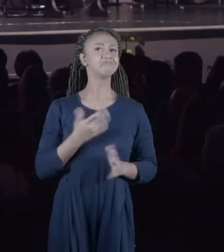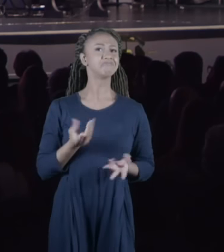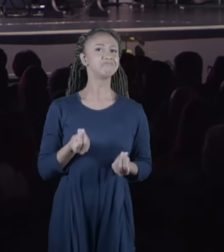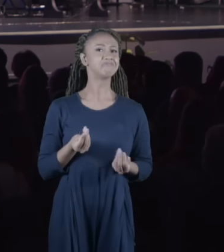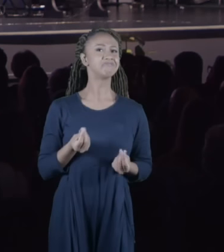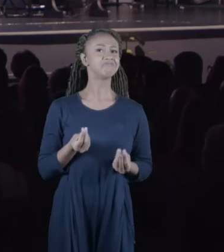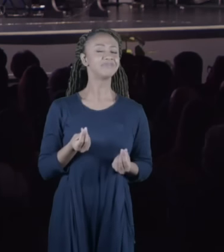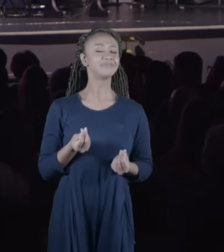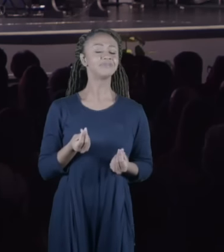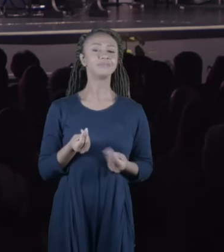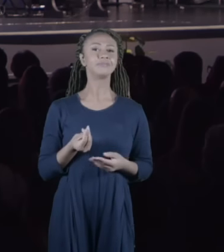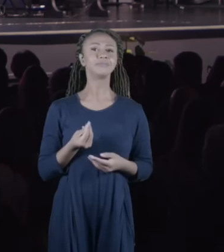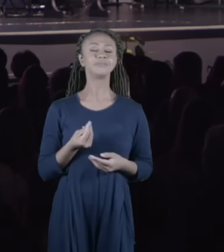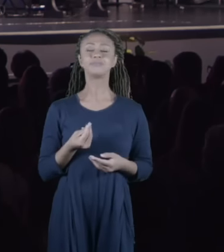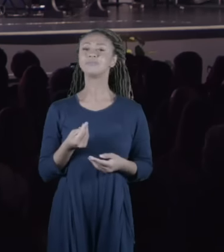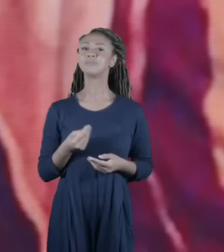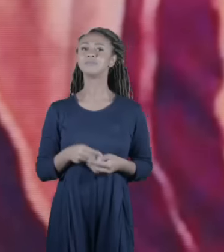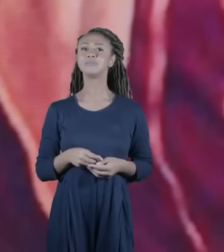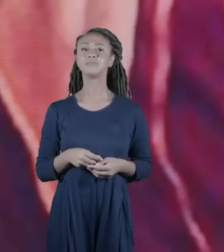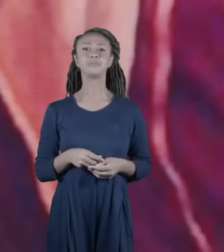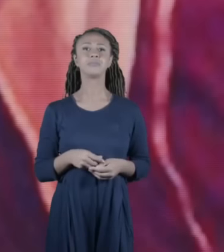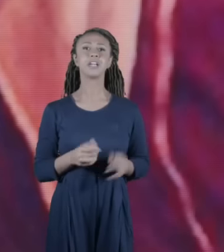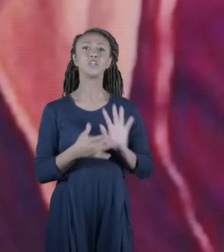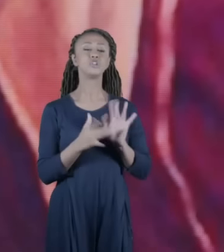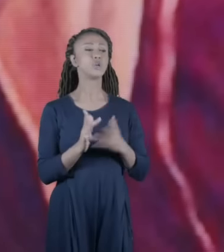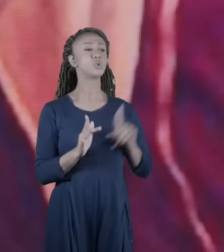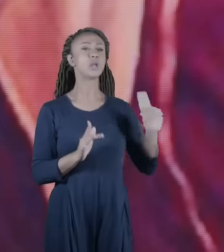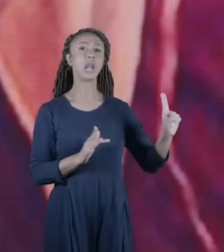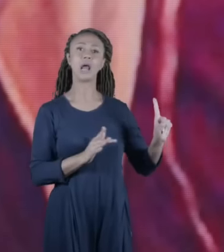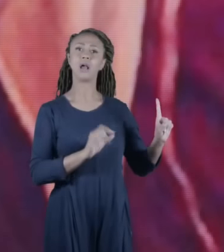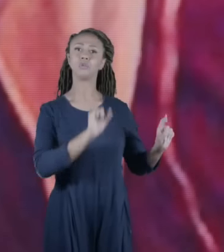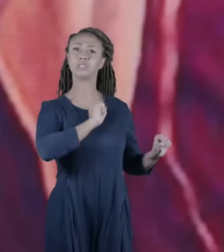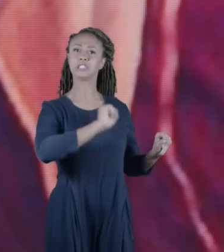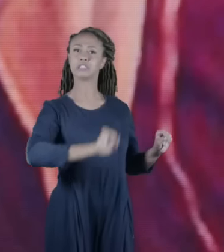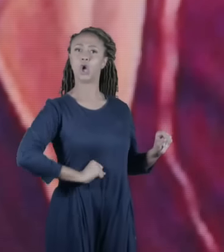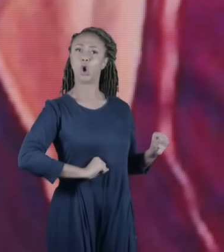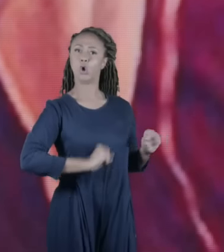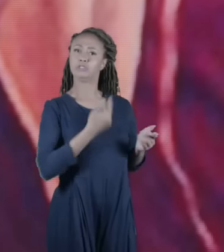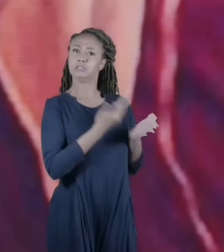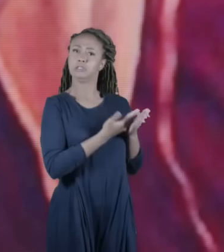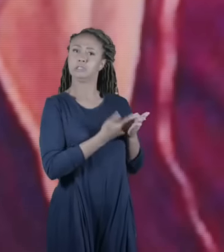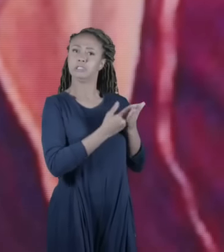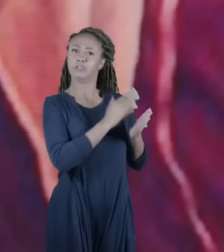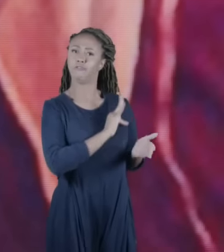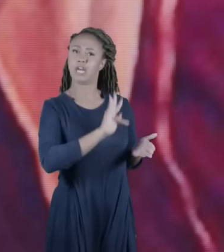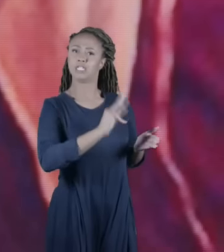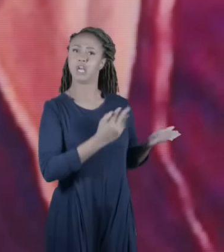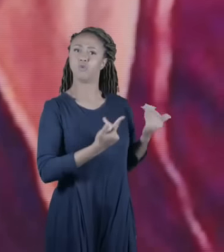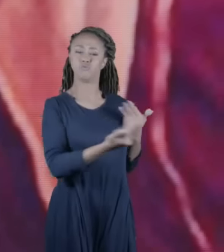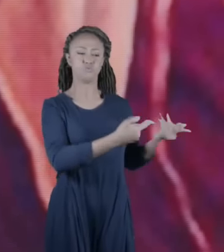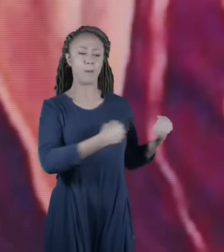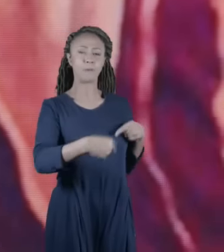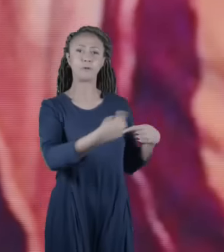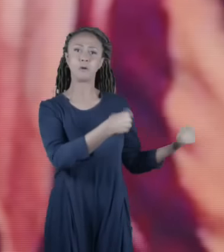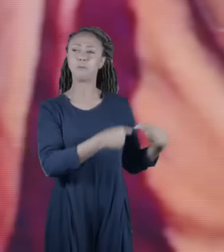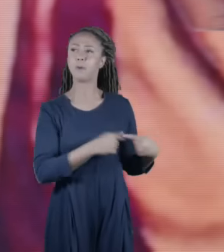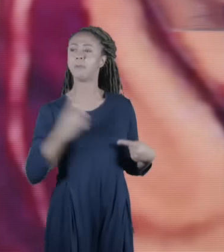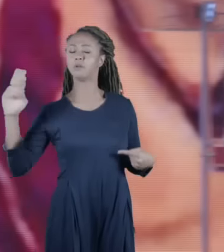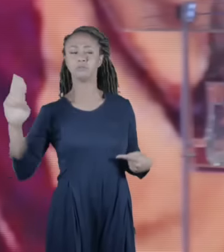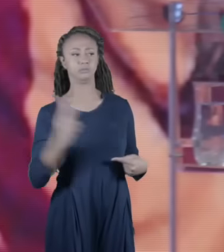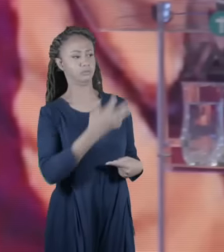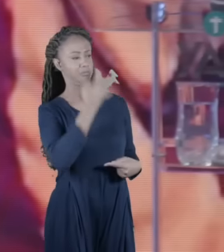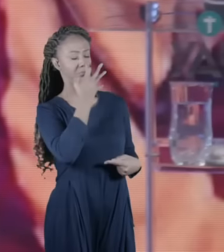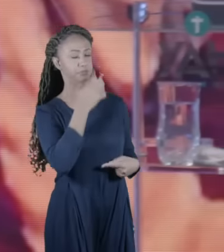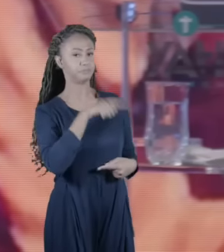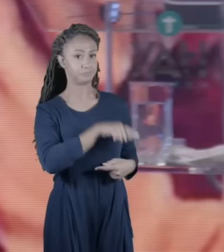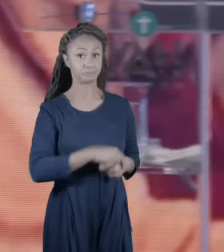eles chegam e encontram ele discutindo com os sábios da lei a idade de 12 anos é muito importante porque na idade de 12,